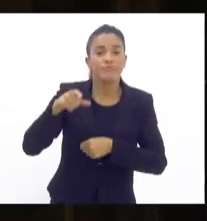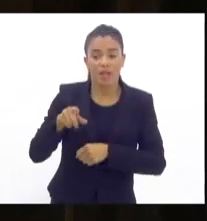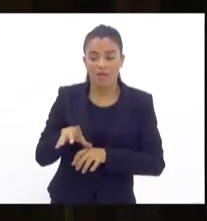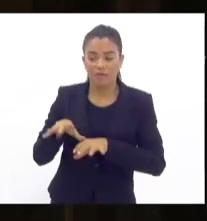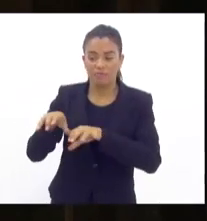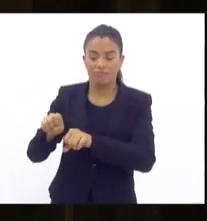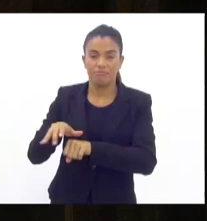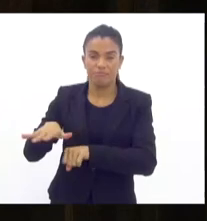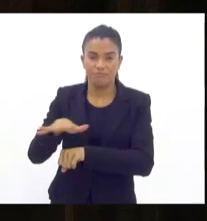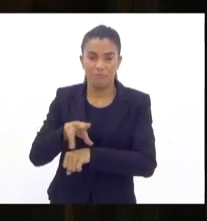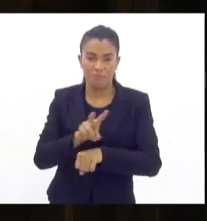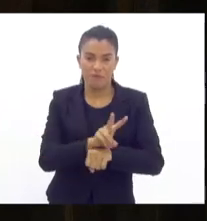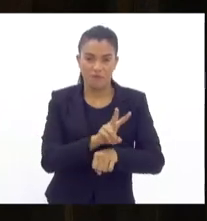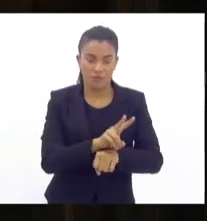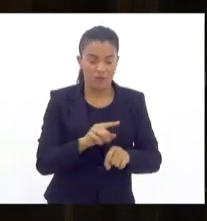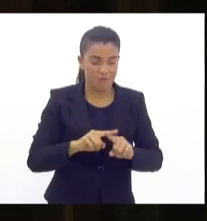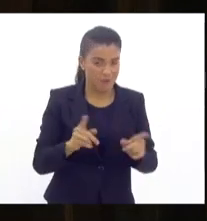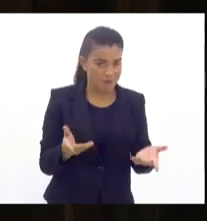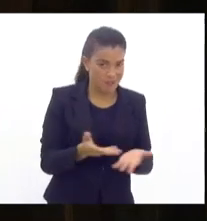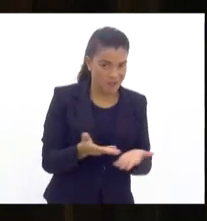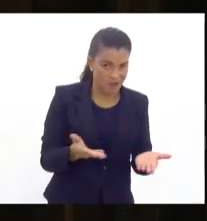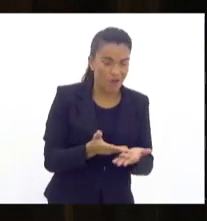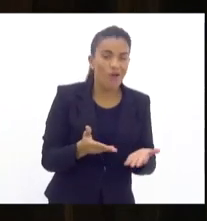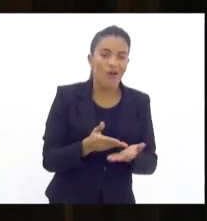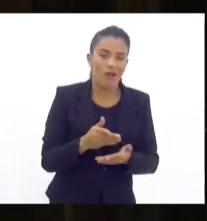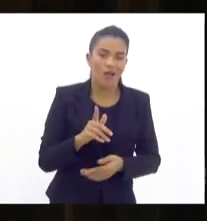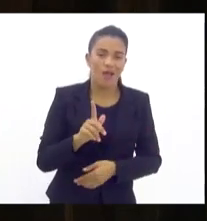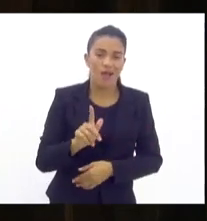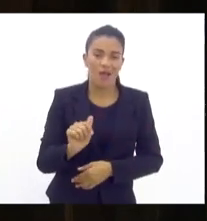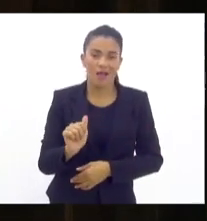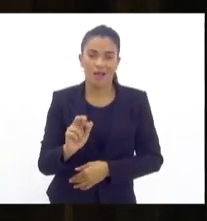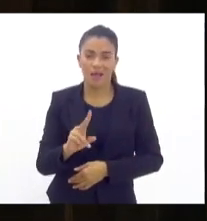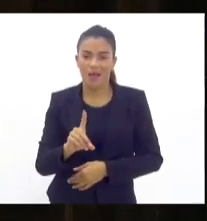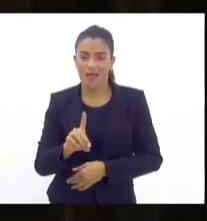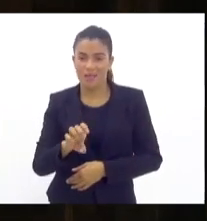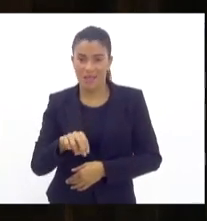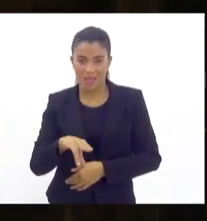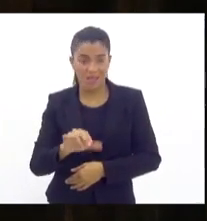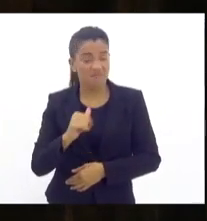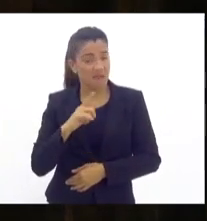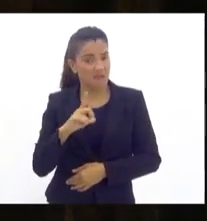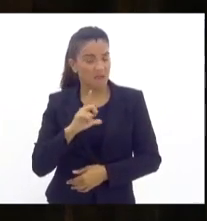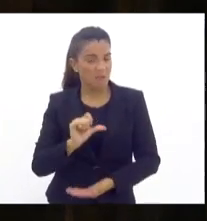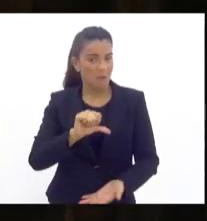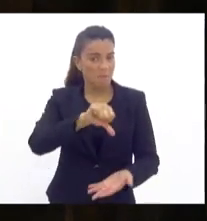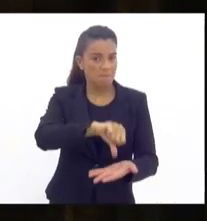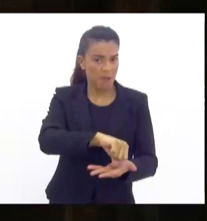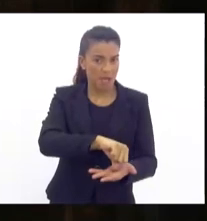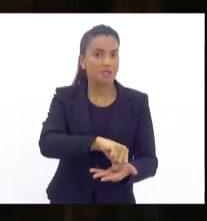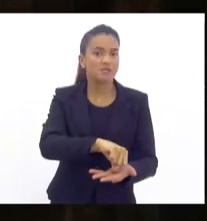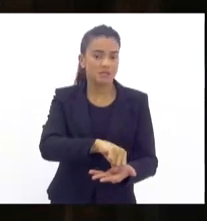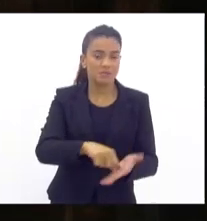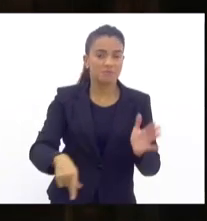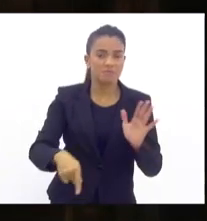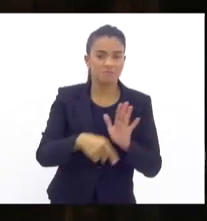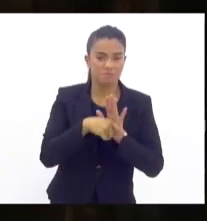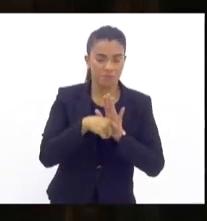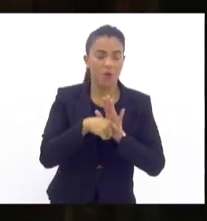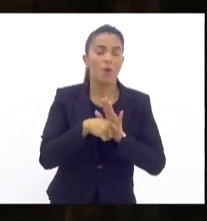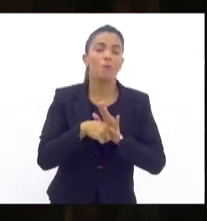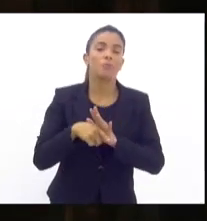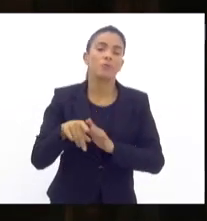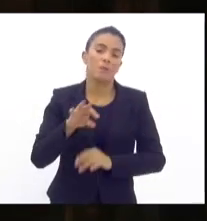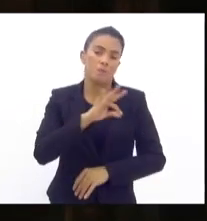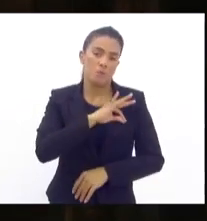região de forma provisória, só que agora a Gardênia vai ganhar uma base avançada do Batalhão de Choque. Isso também vai favorecer